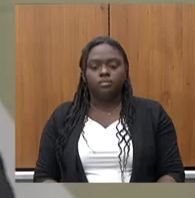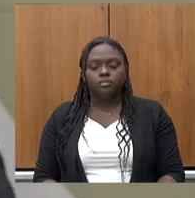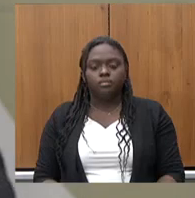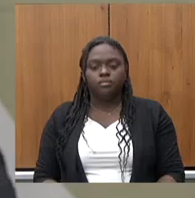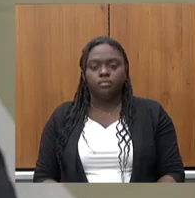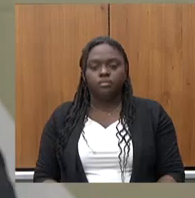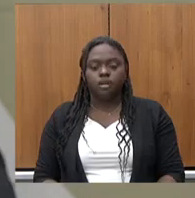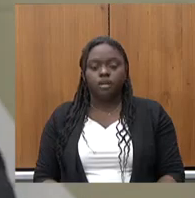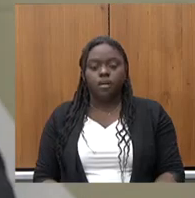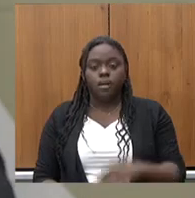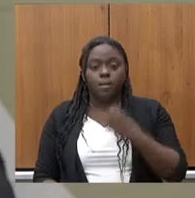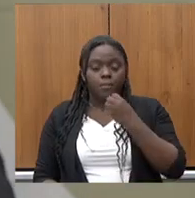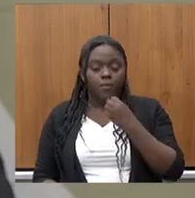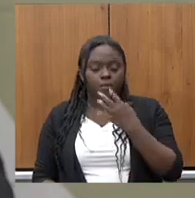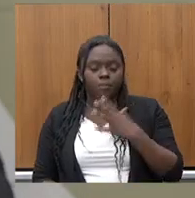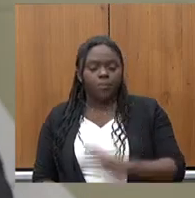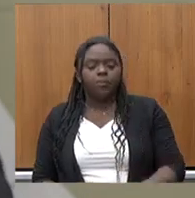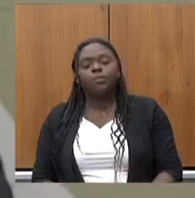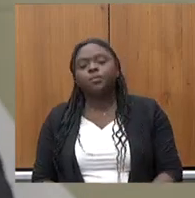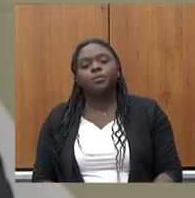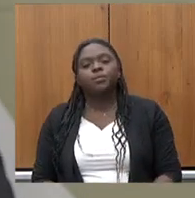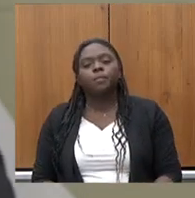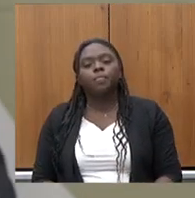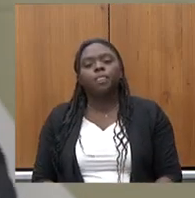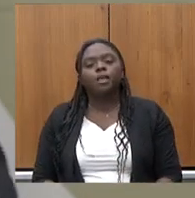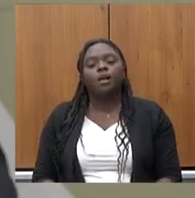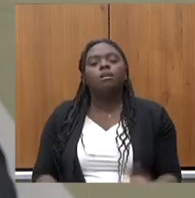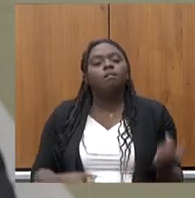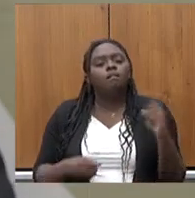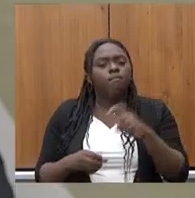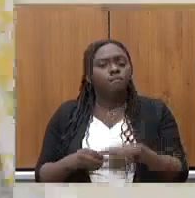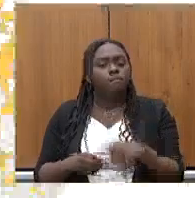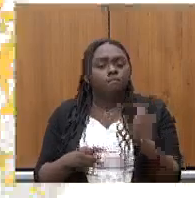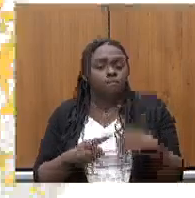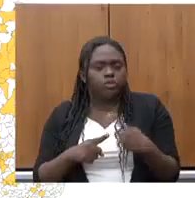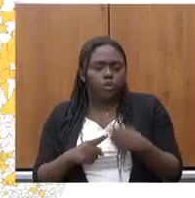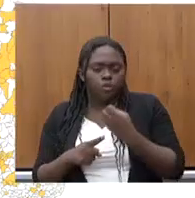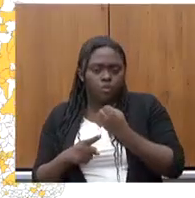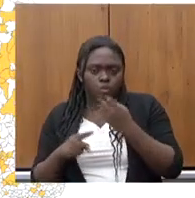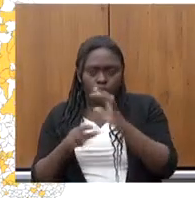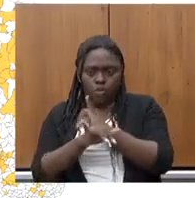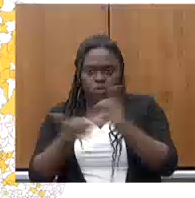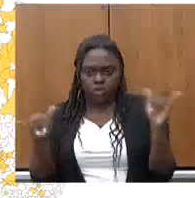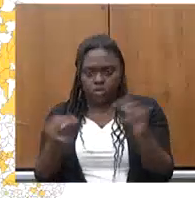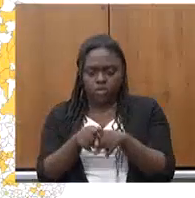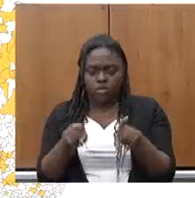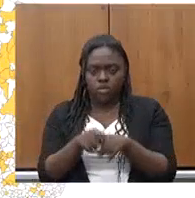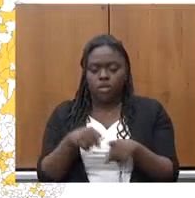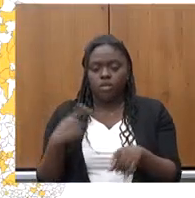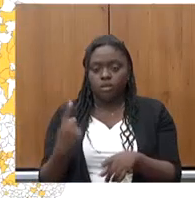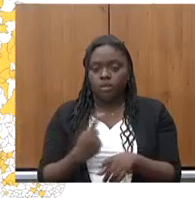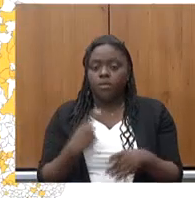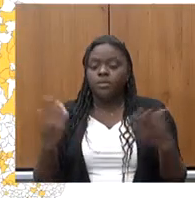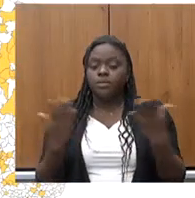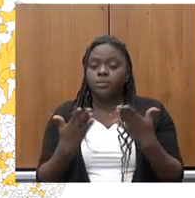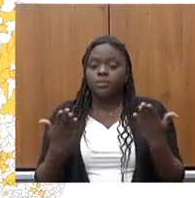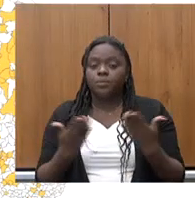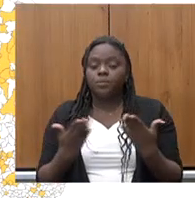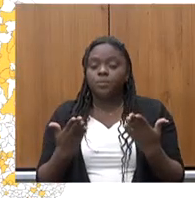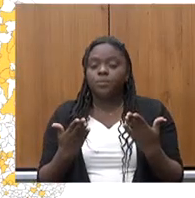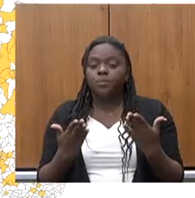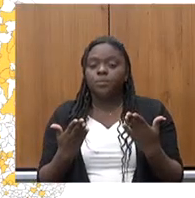Bom, na energia fotovoltaica é outra grande boa notícia também. Nós estamos, atualmente,